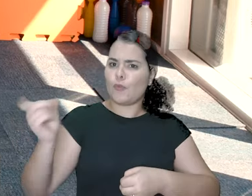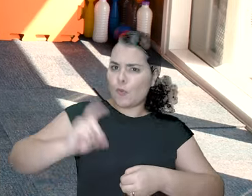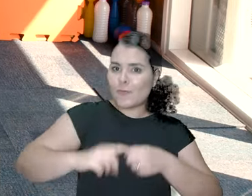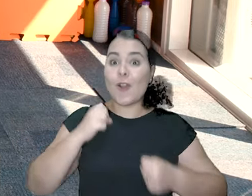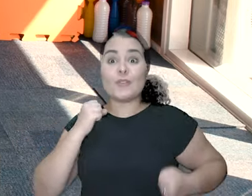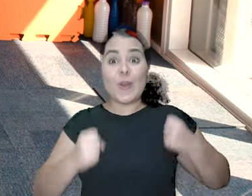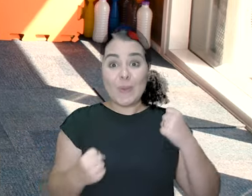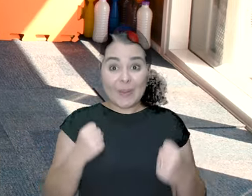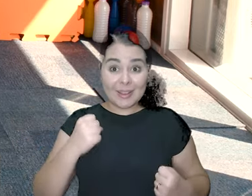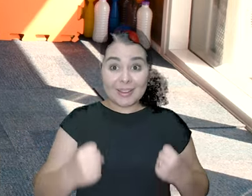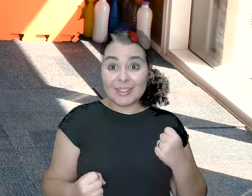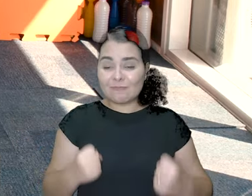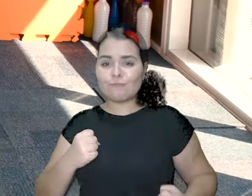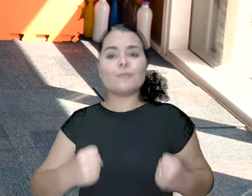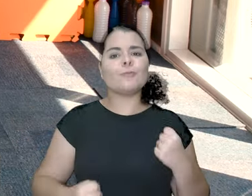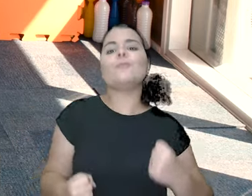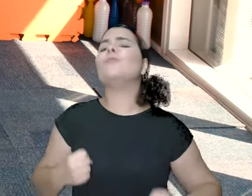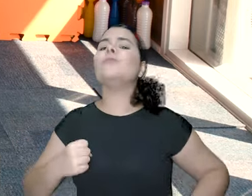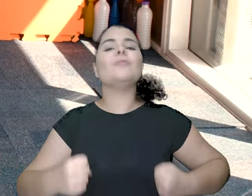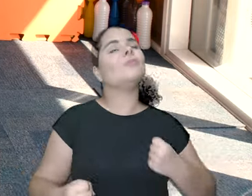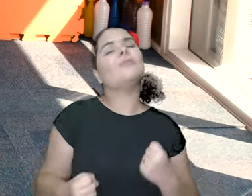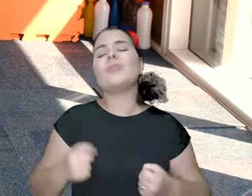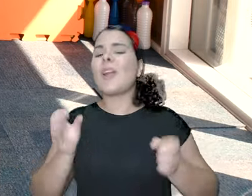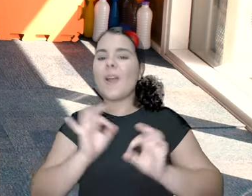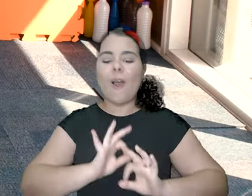Recuperou o fôlego? Volta a correr.